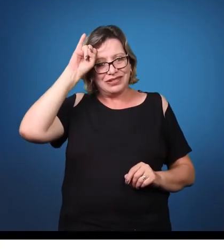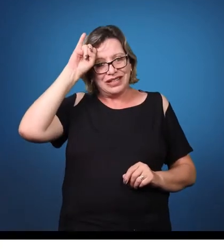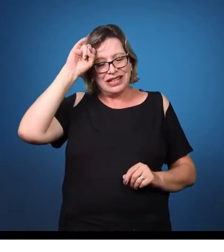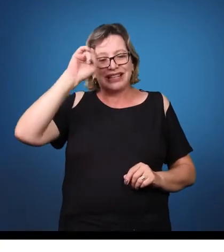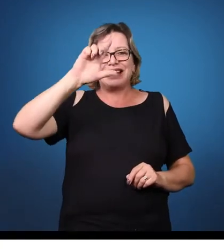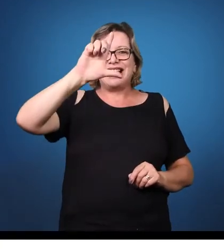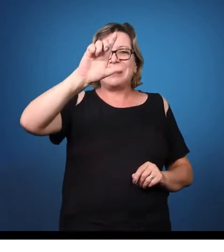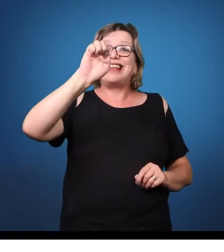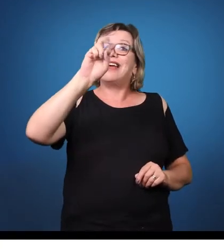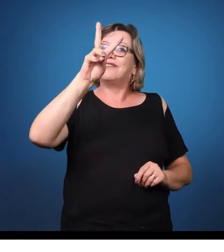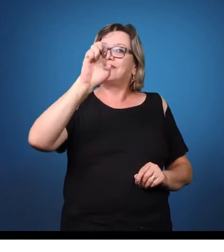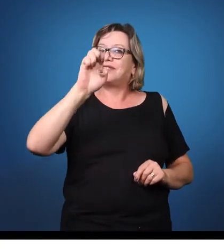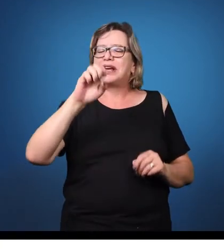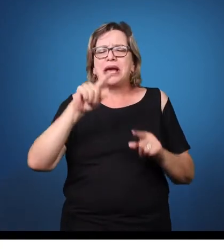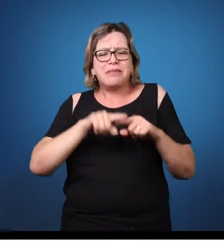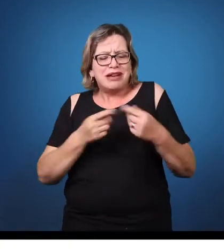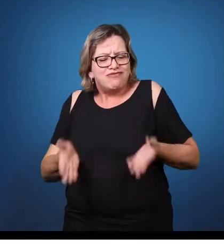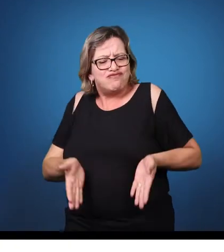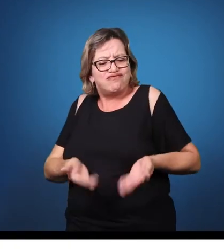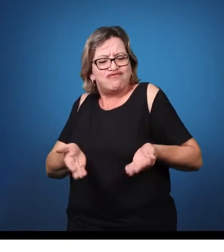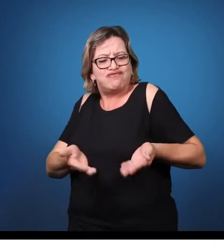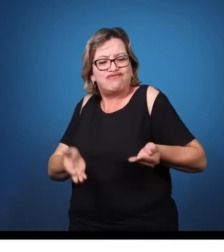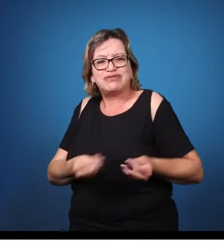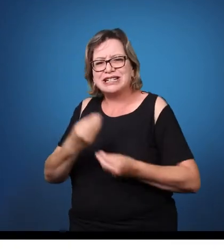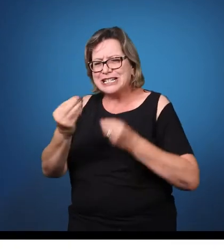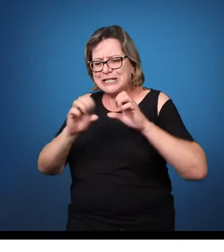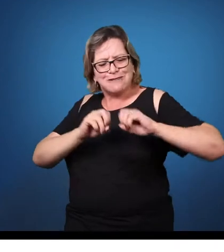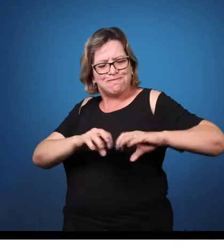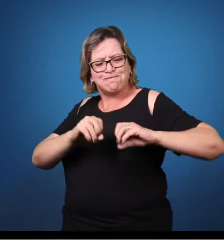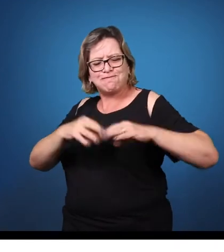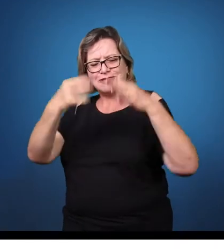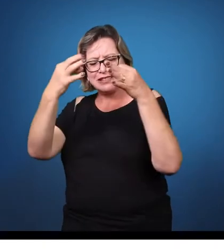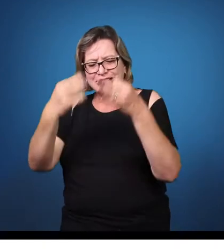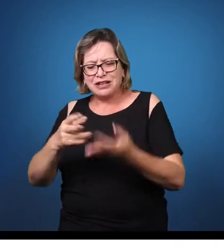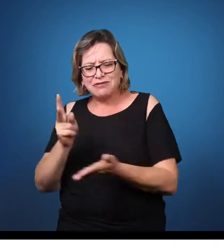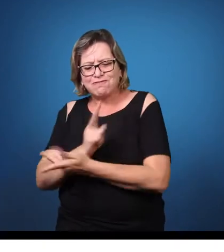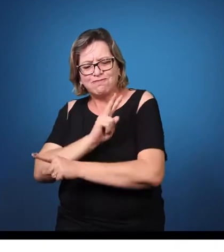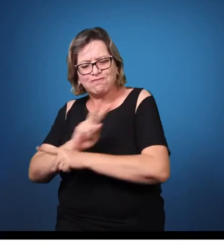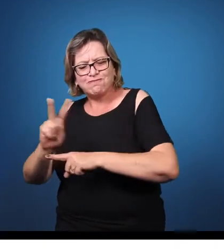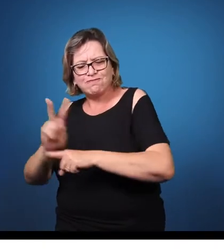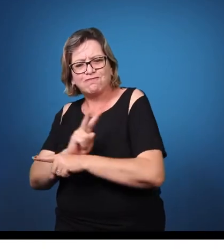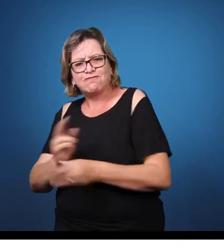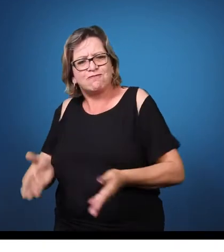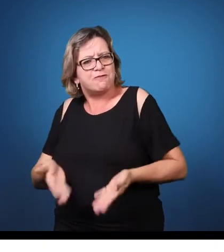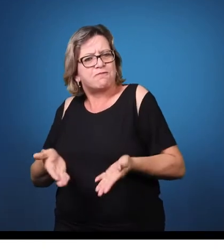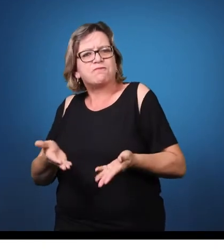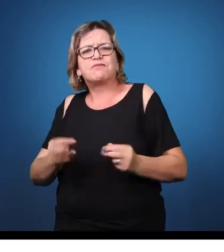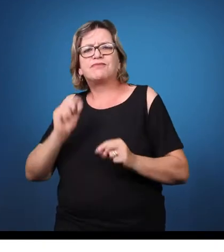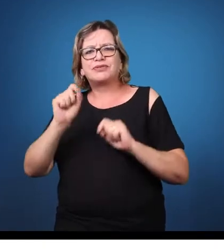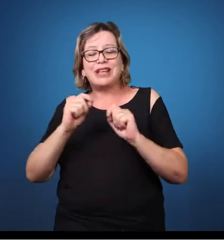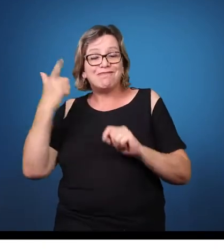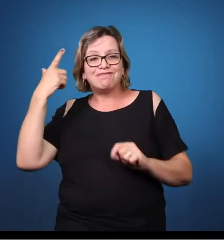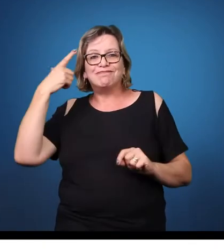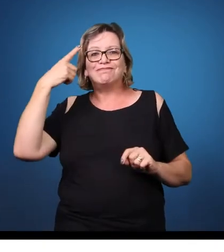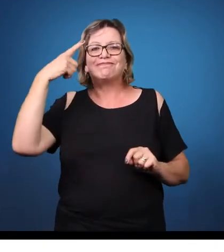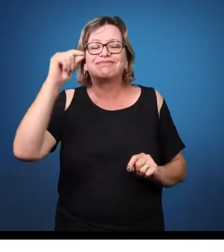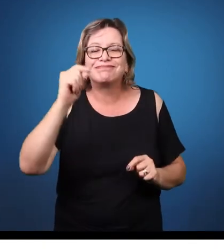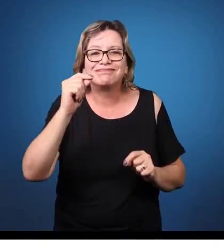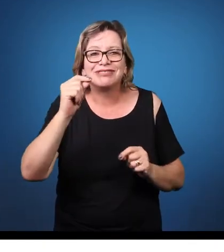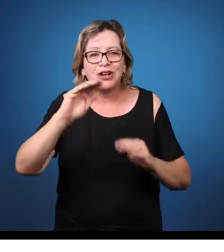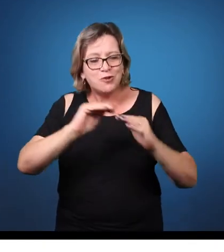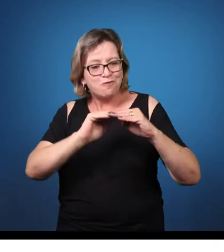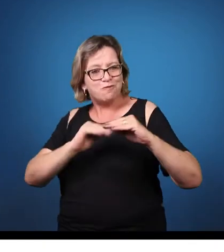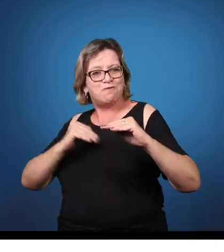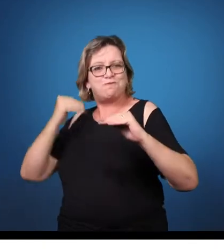Obviamente que, uma vez que apresenta uma deficiência intelectual, ela vai apresentar características ao